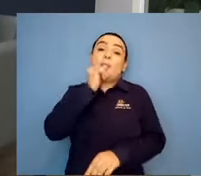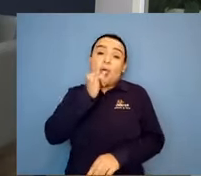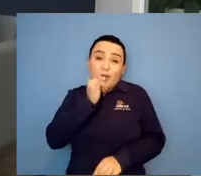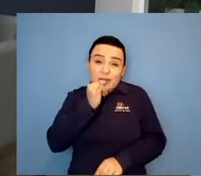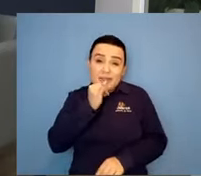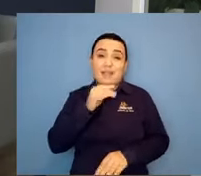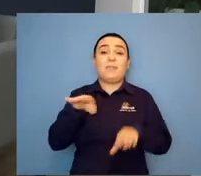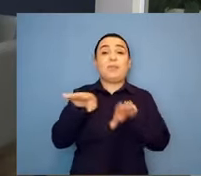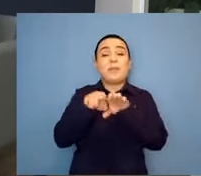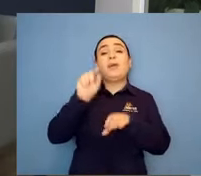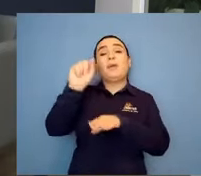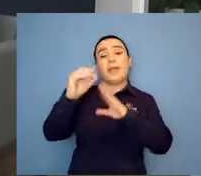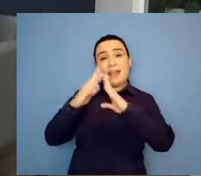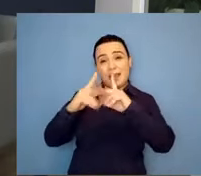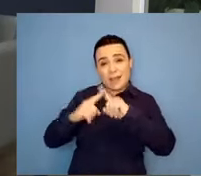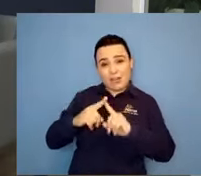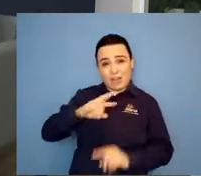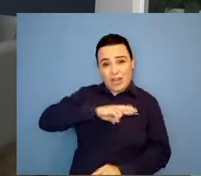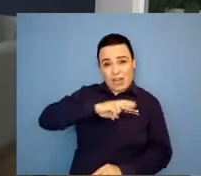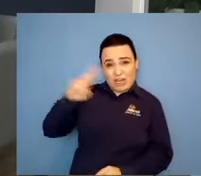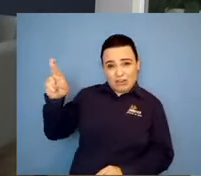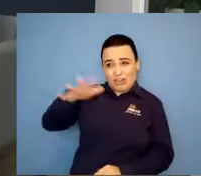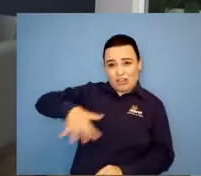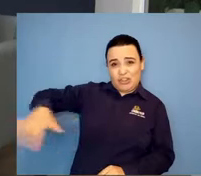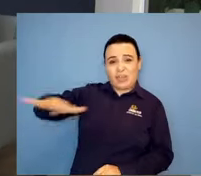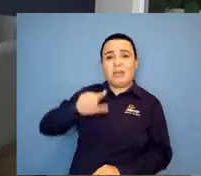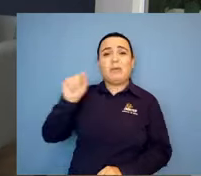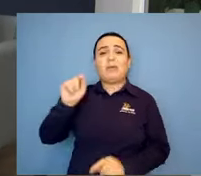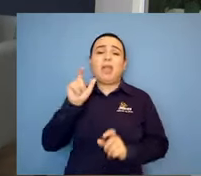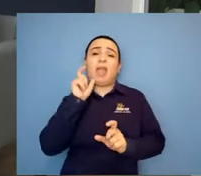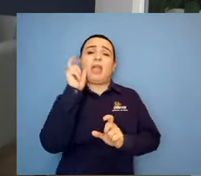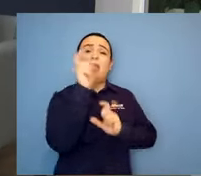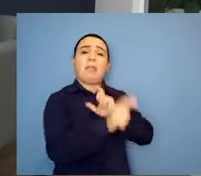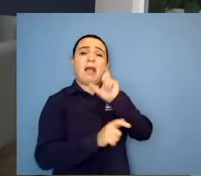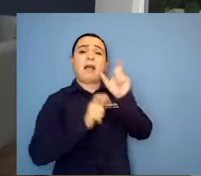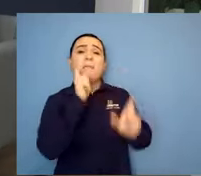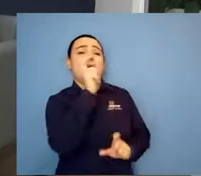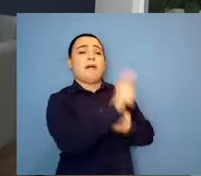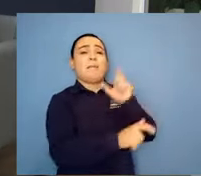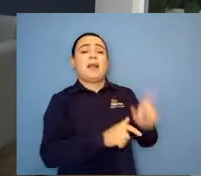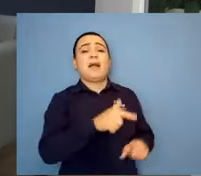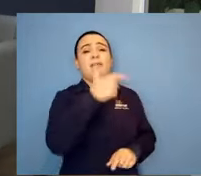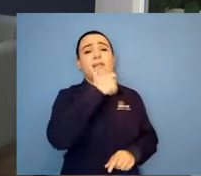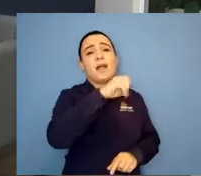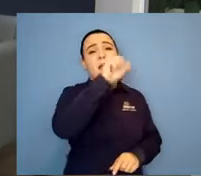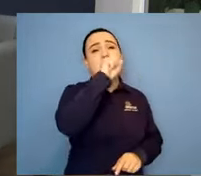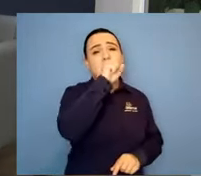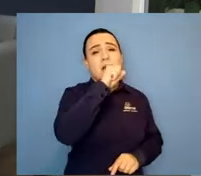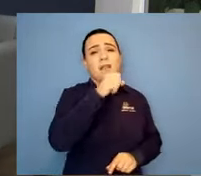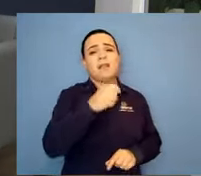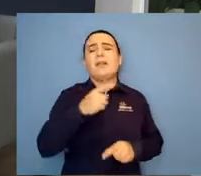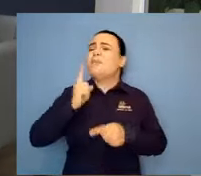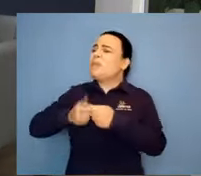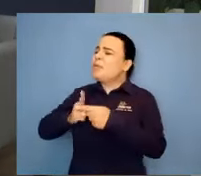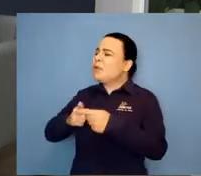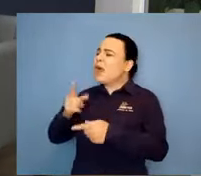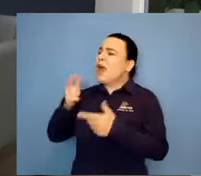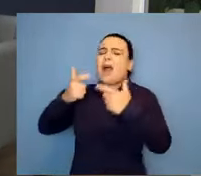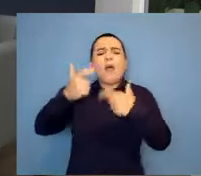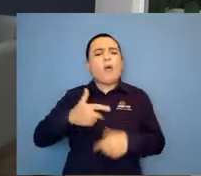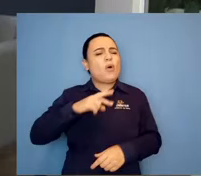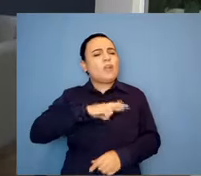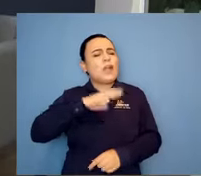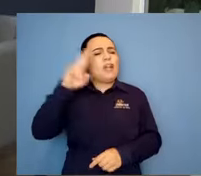ouve absurdos e, claro, vai fazer mal pra ela. Por que religiosa, Linda? Onde que entra essa